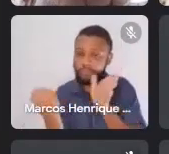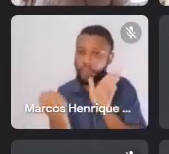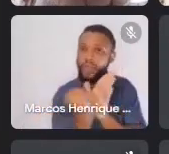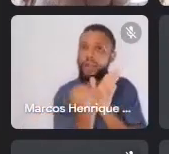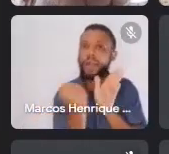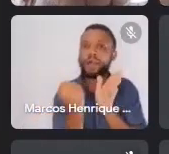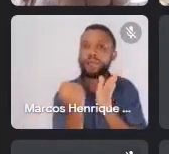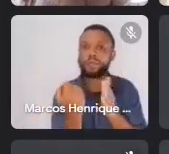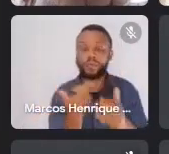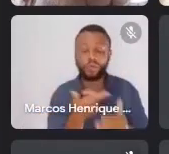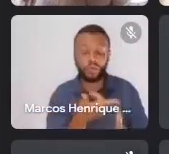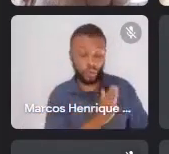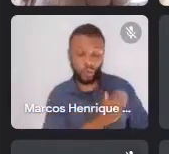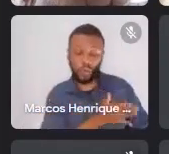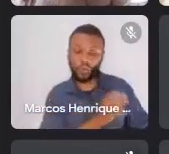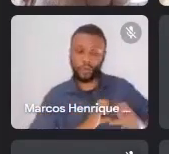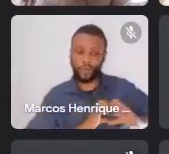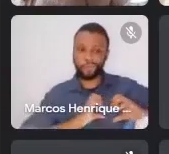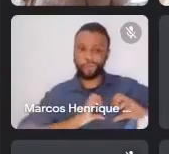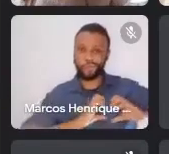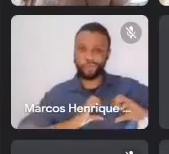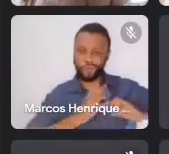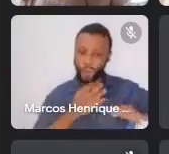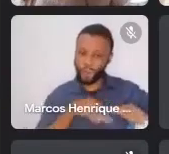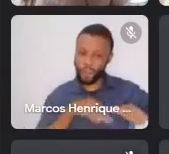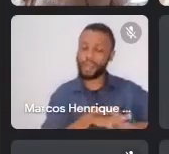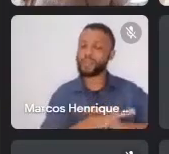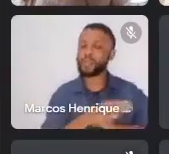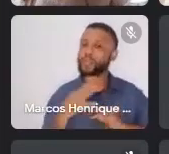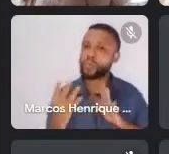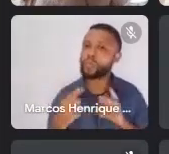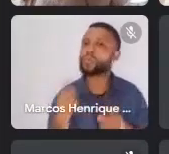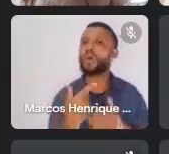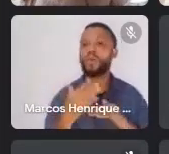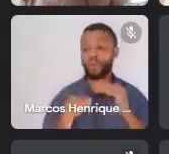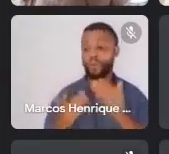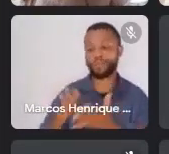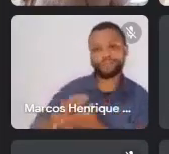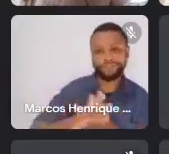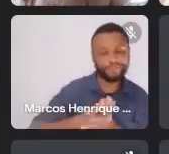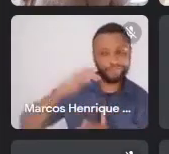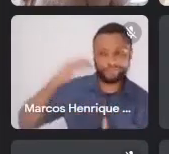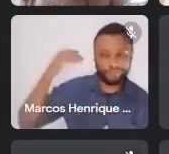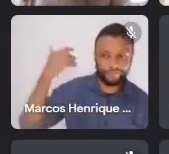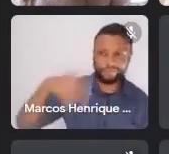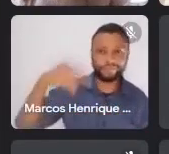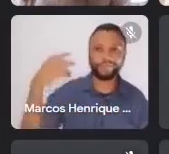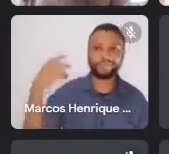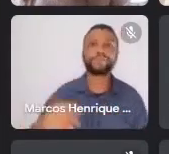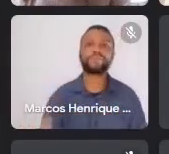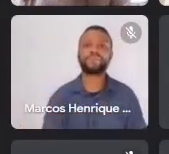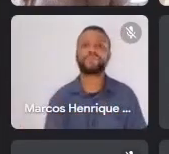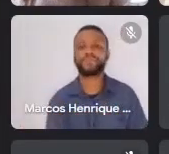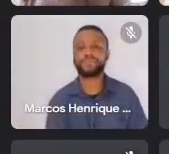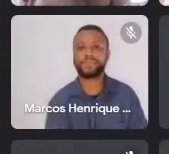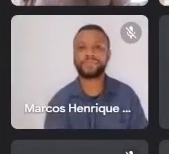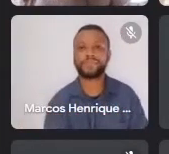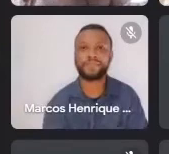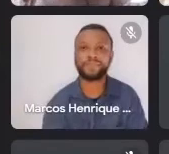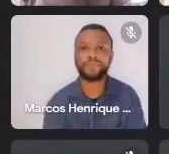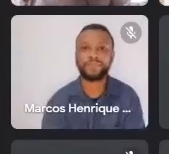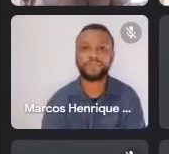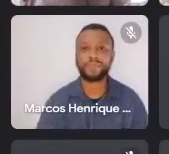no coração de todos nós sambistas brasileiros. Amém, meu companheiro. 8.0, É isso companheiro.